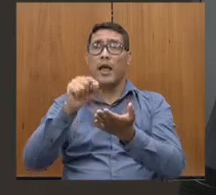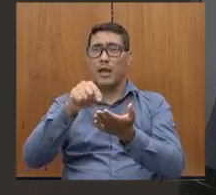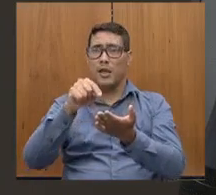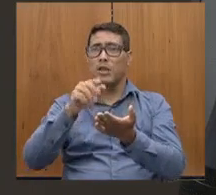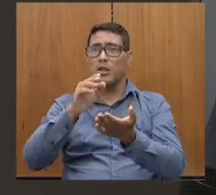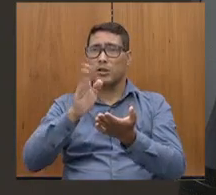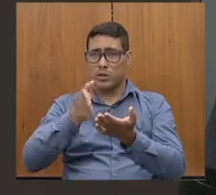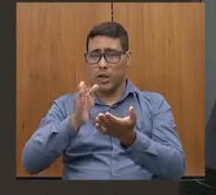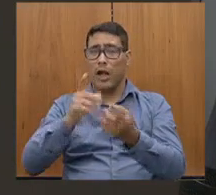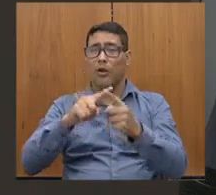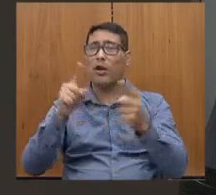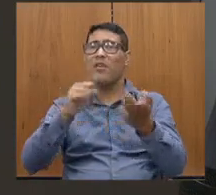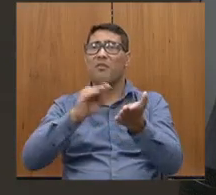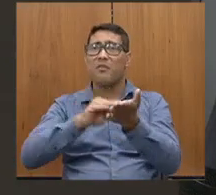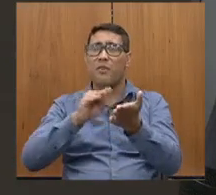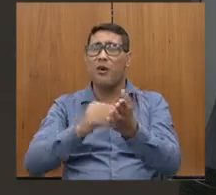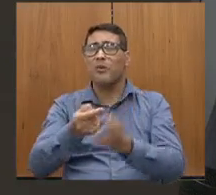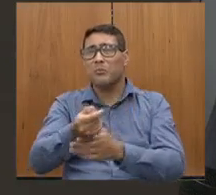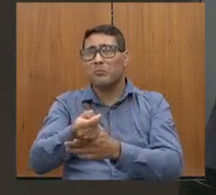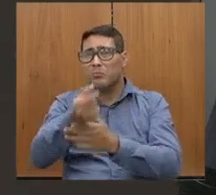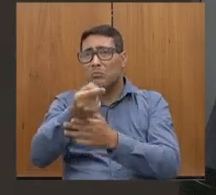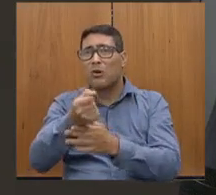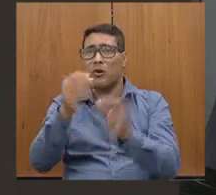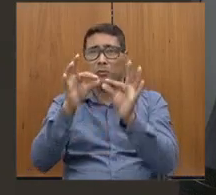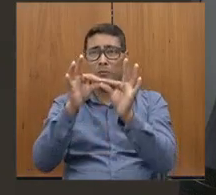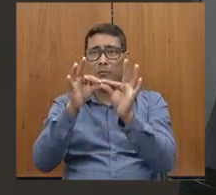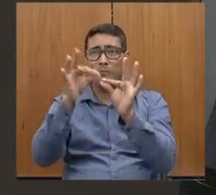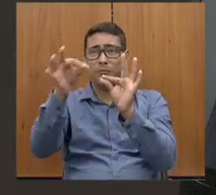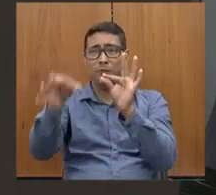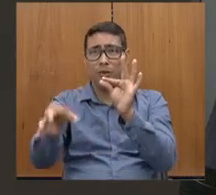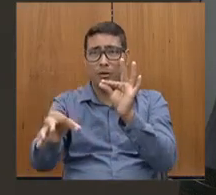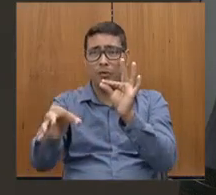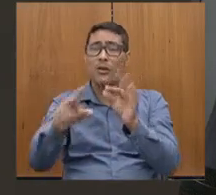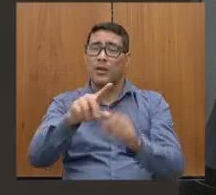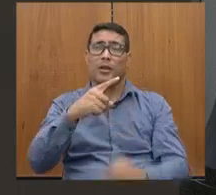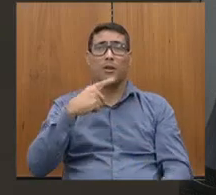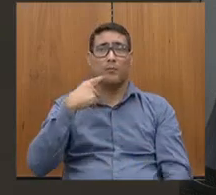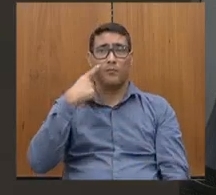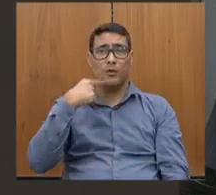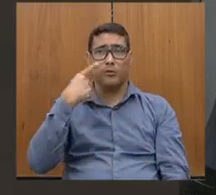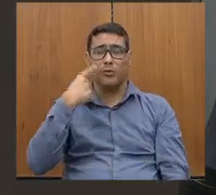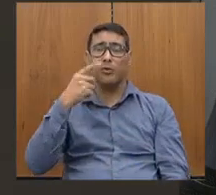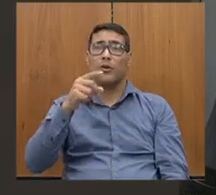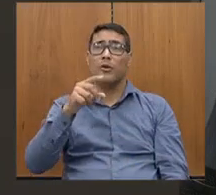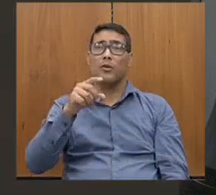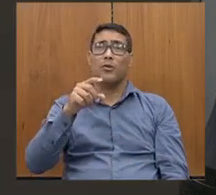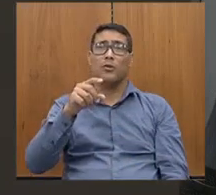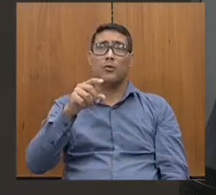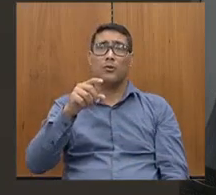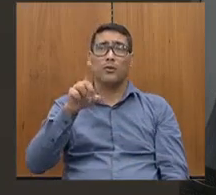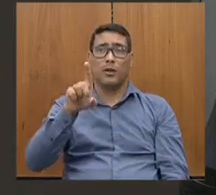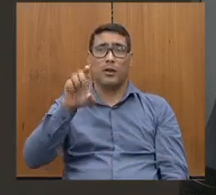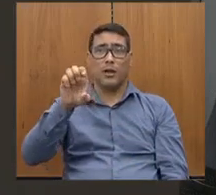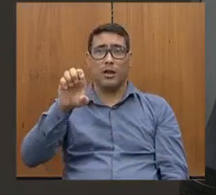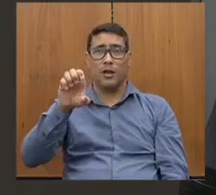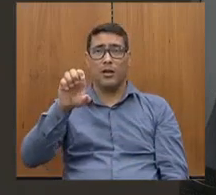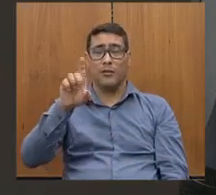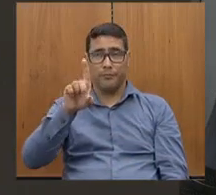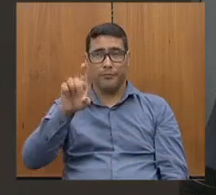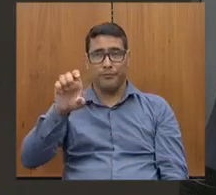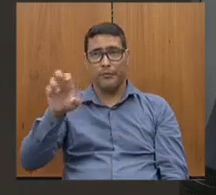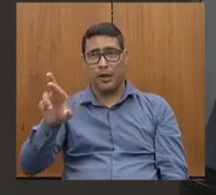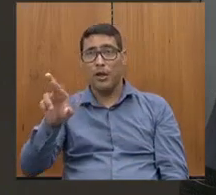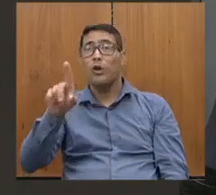gostaria que o diretor do DR pudesse falar como um pouquinho que está a obra, que eu cheguei aqui um pouco